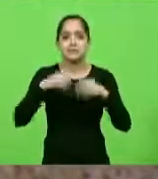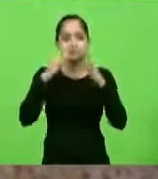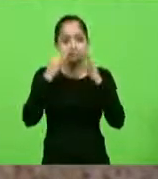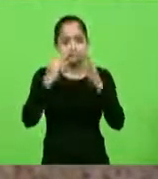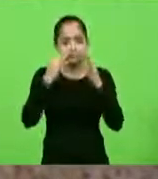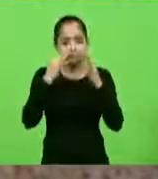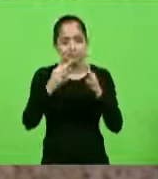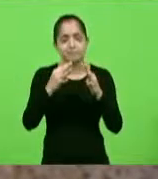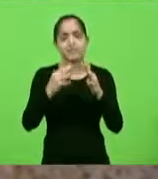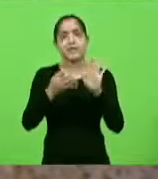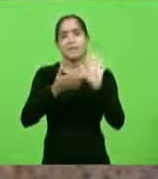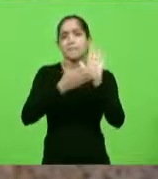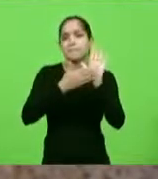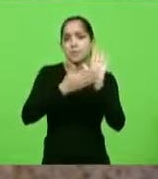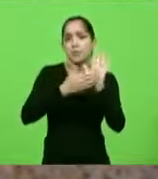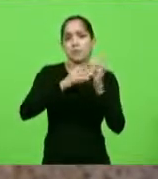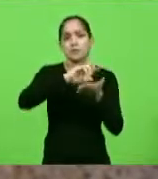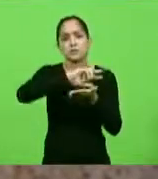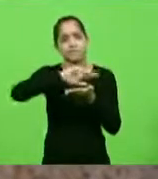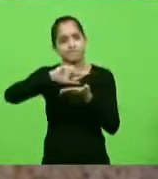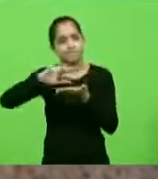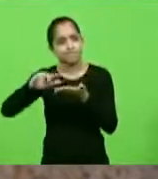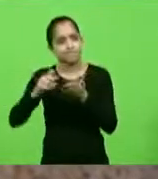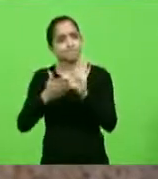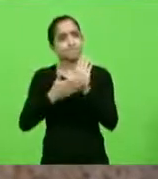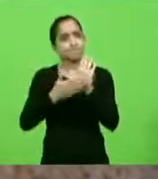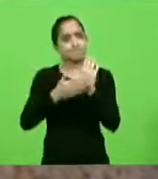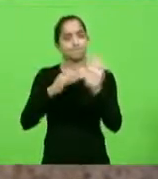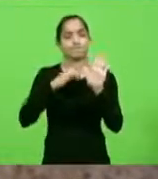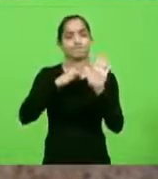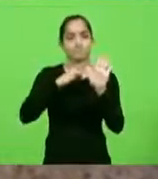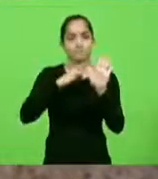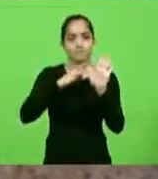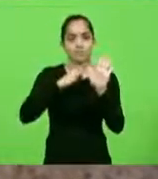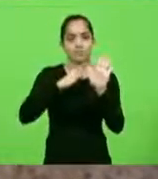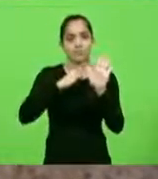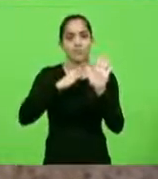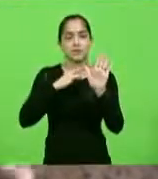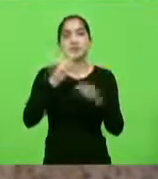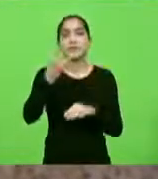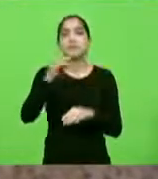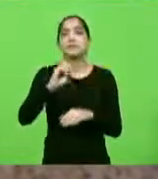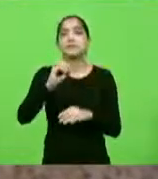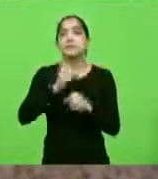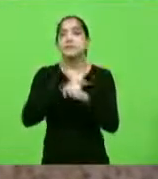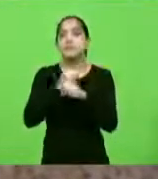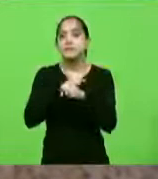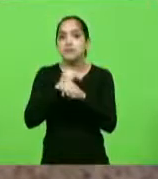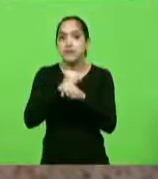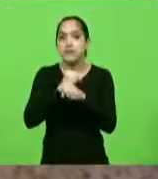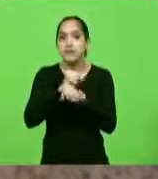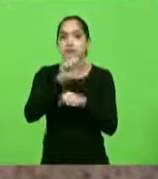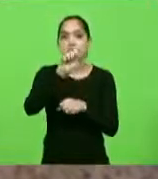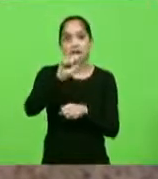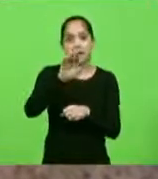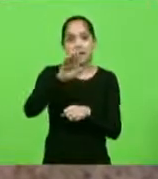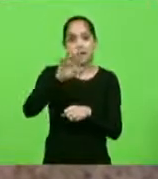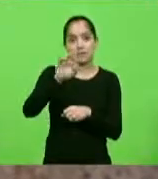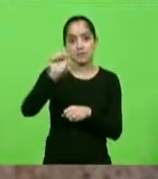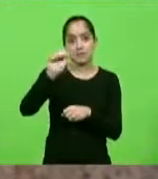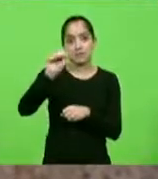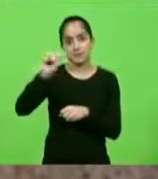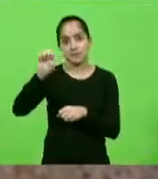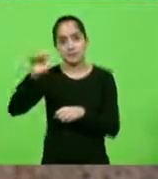Eles têm diversas propostas, a Abrazel é uma das entidades mais sérias do Brasil com 30 anos de atuação, eu nunca vi eles